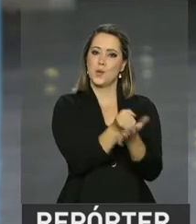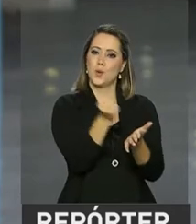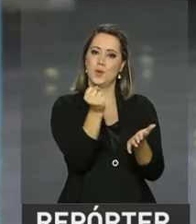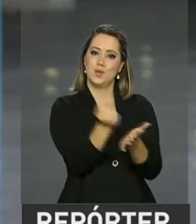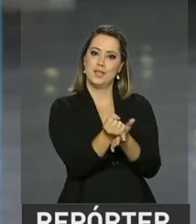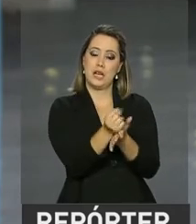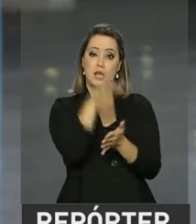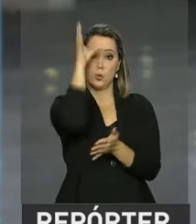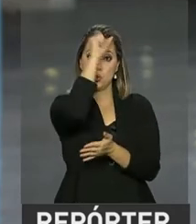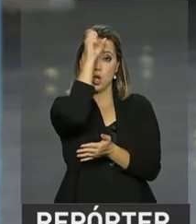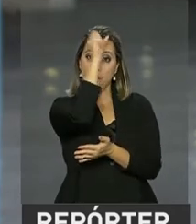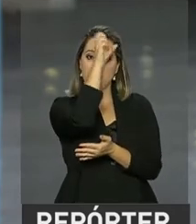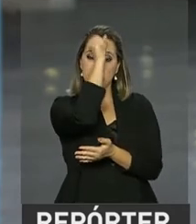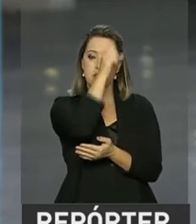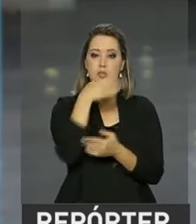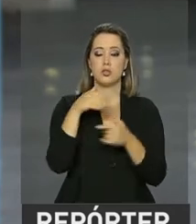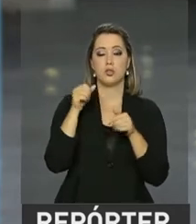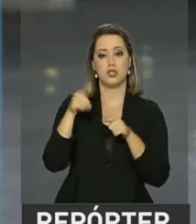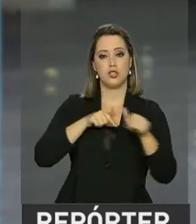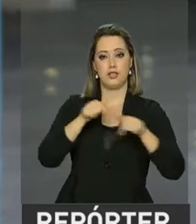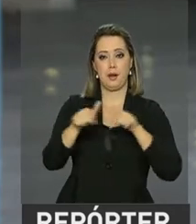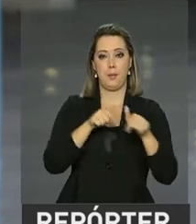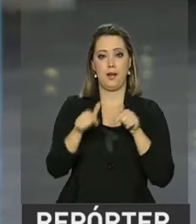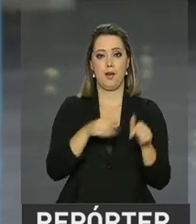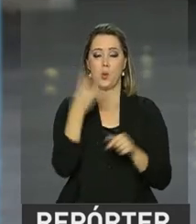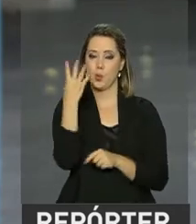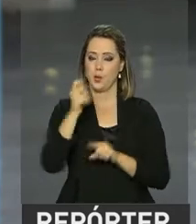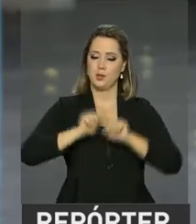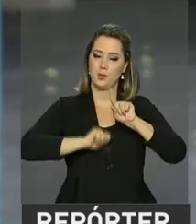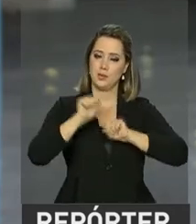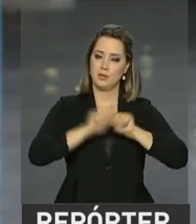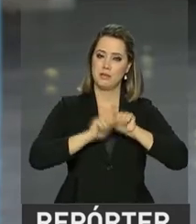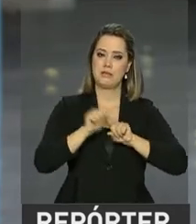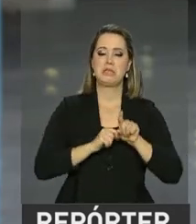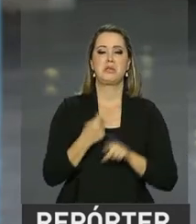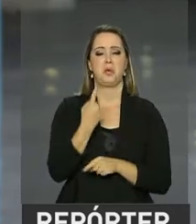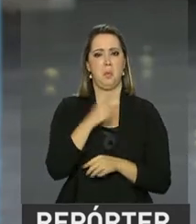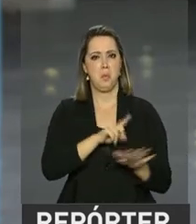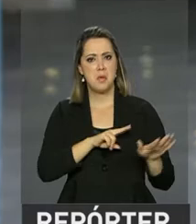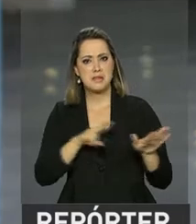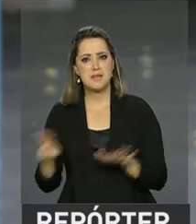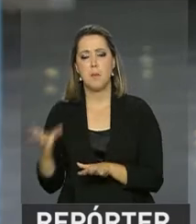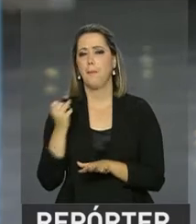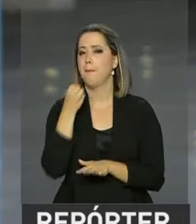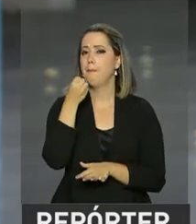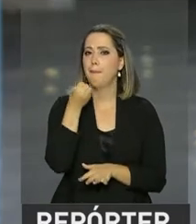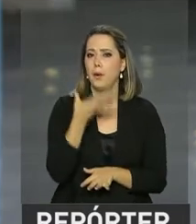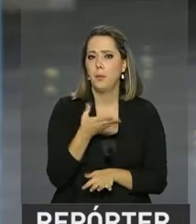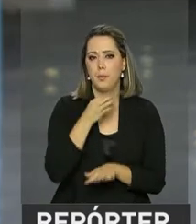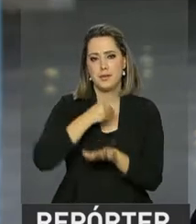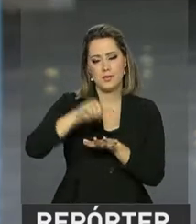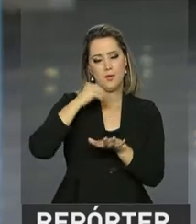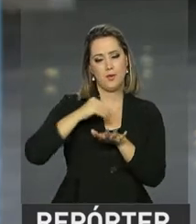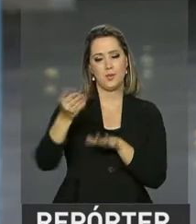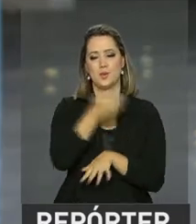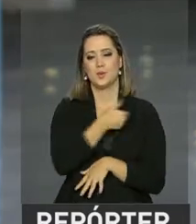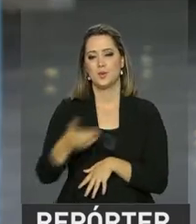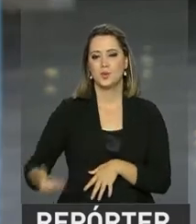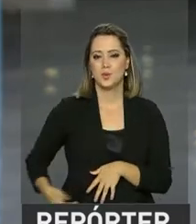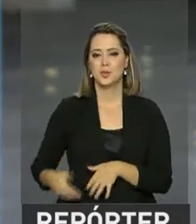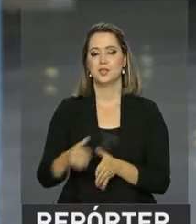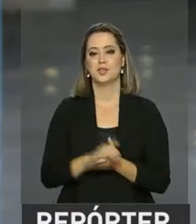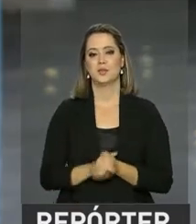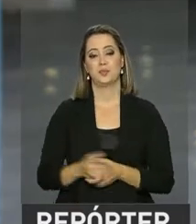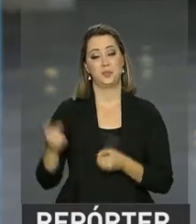de aprendizes nos últimos quatro meses. Portanto, uma semana de boas notícias para o governo, para a população